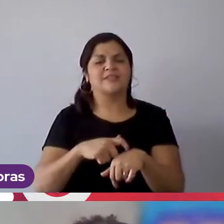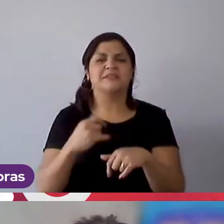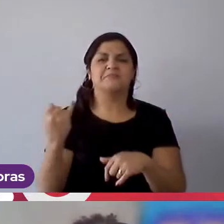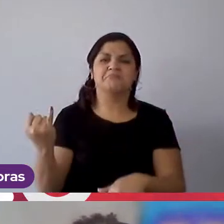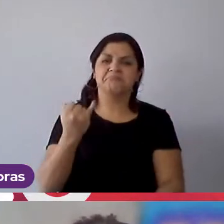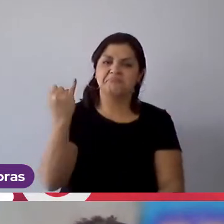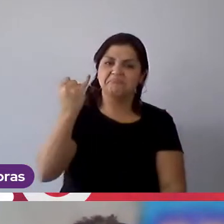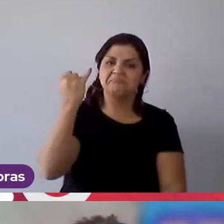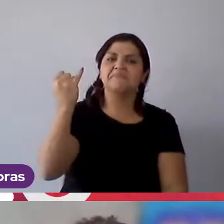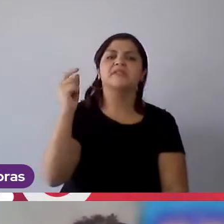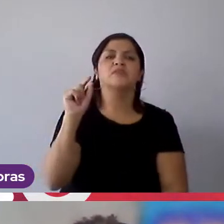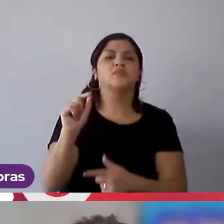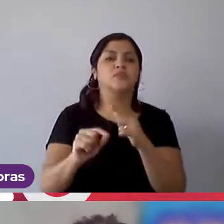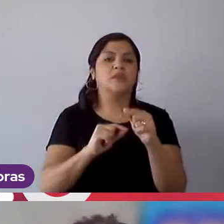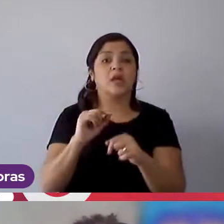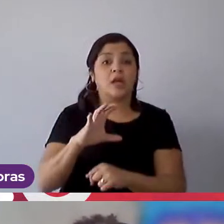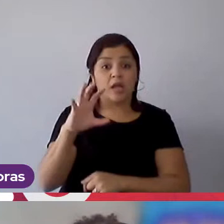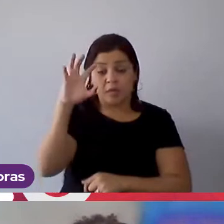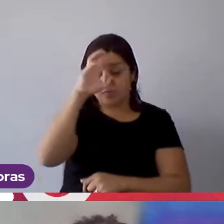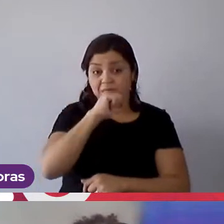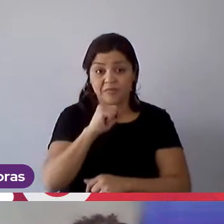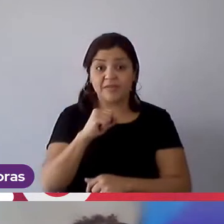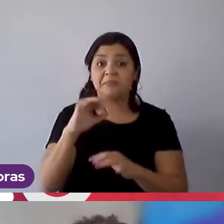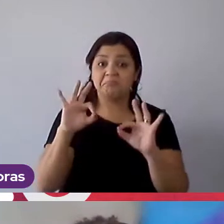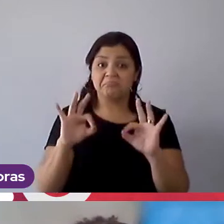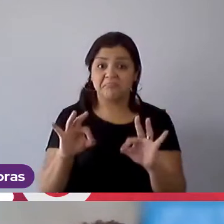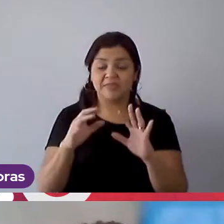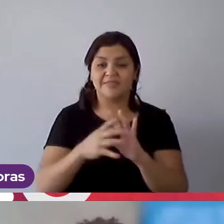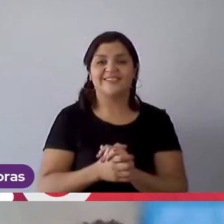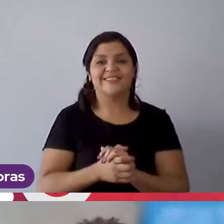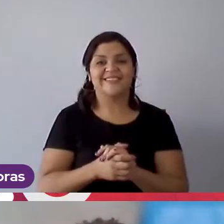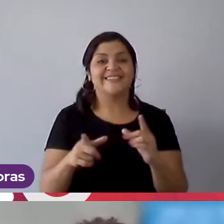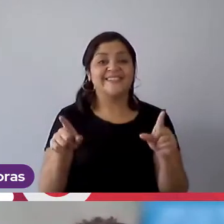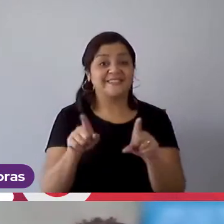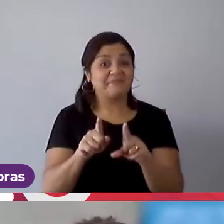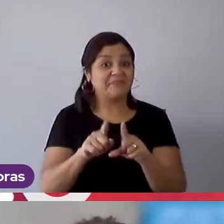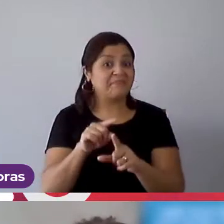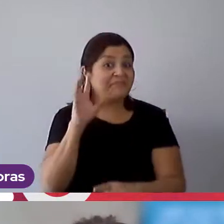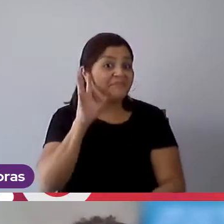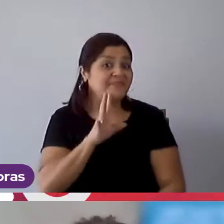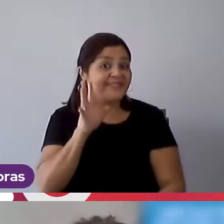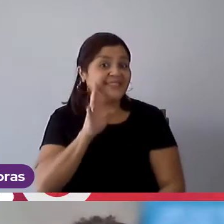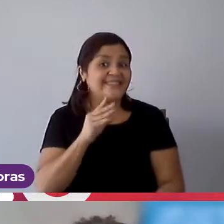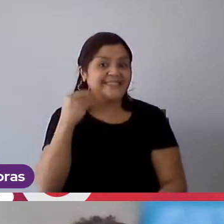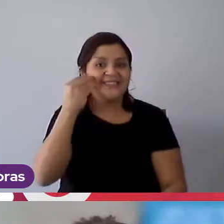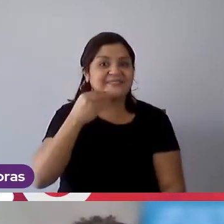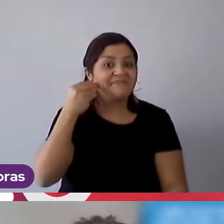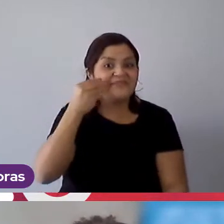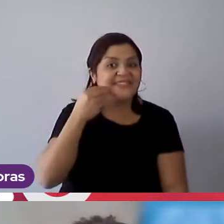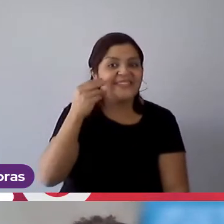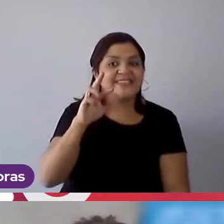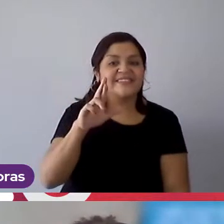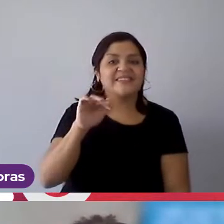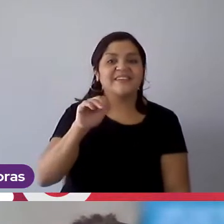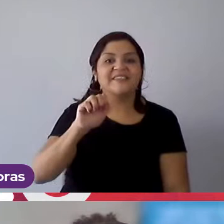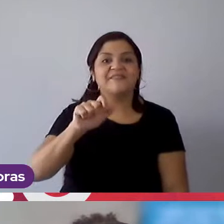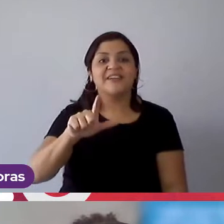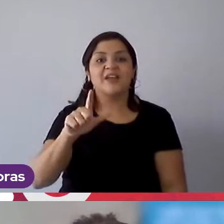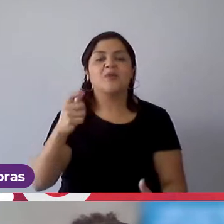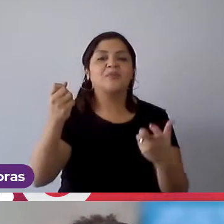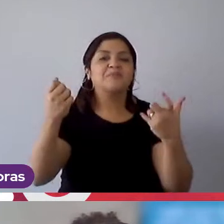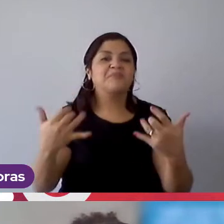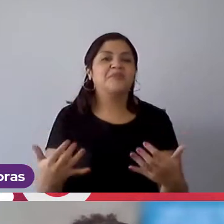importante você aproveitar ele, né, inclusive, acho muito legal a experiência que o Rafa trouxe, né, de